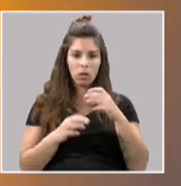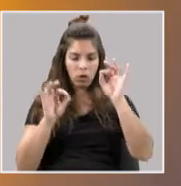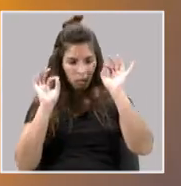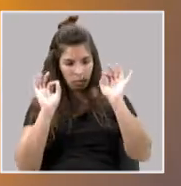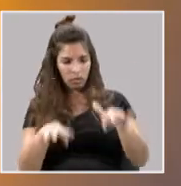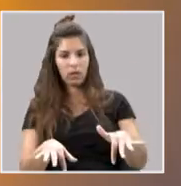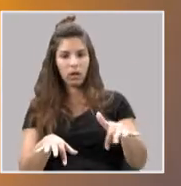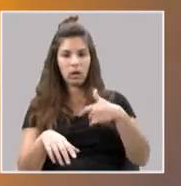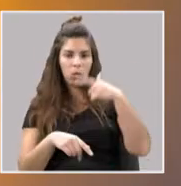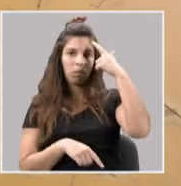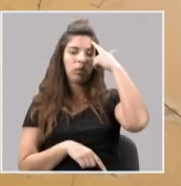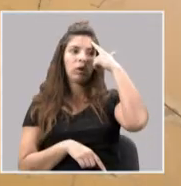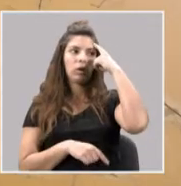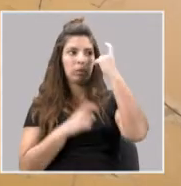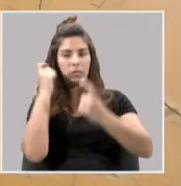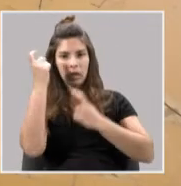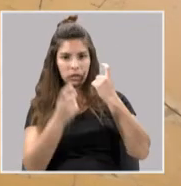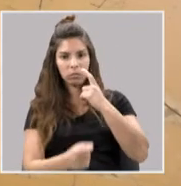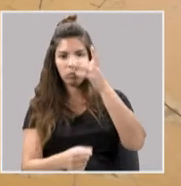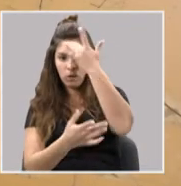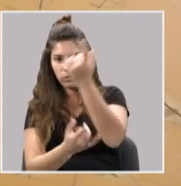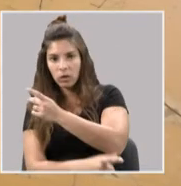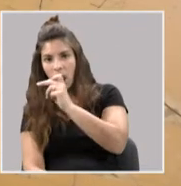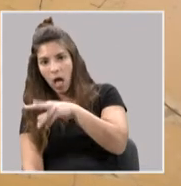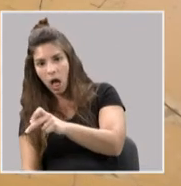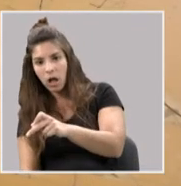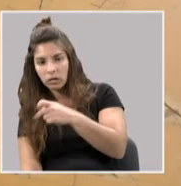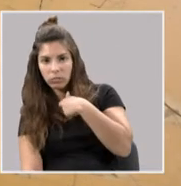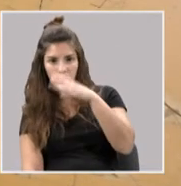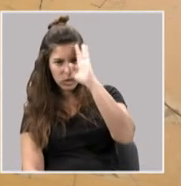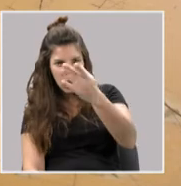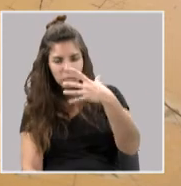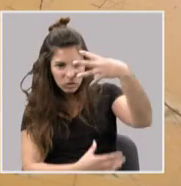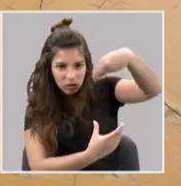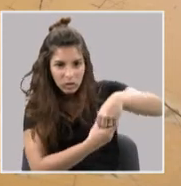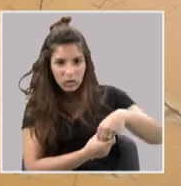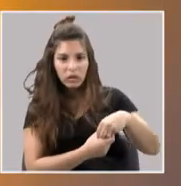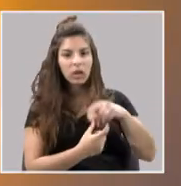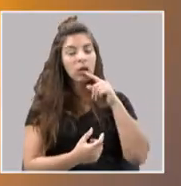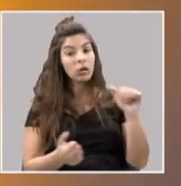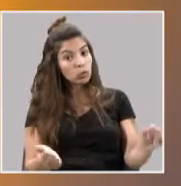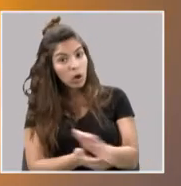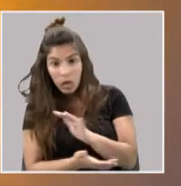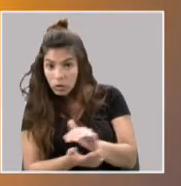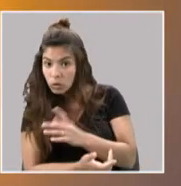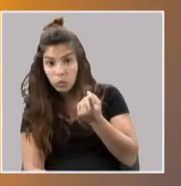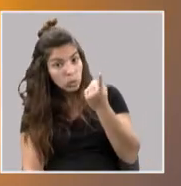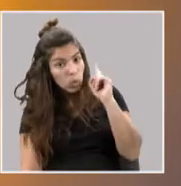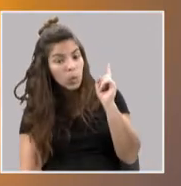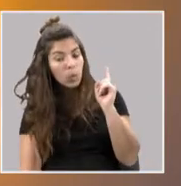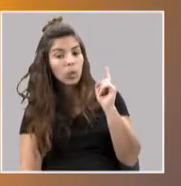que eu, quando acabei a reportagem, tive que parar para pensar e a professora Ana Leal disse-me, tu tens noção daquilo em que te meteste. Tu não és jornalista.